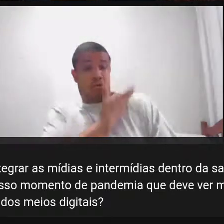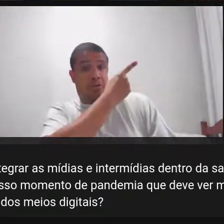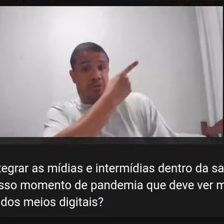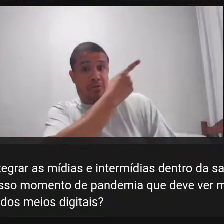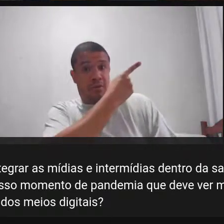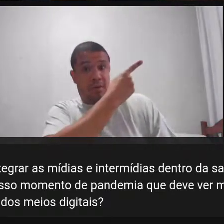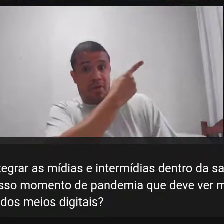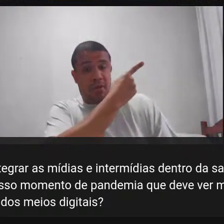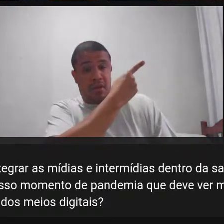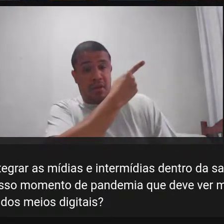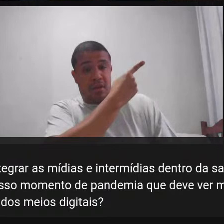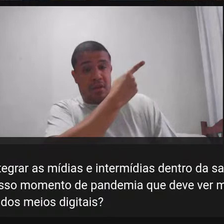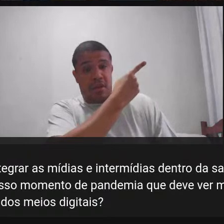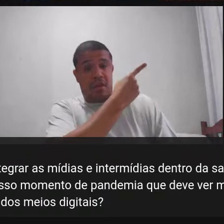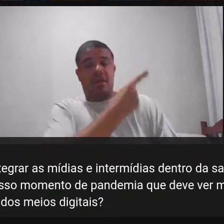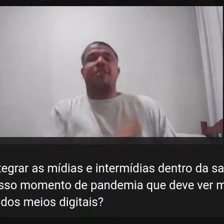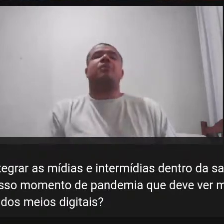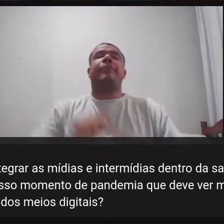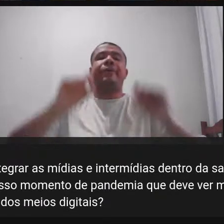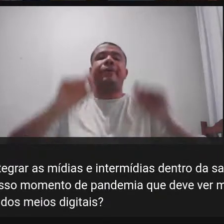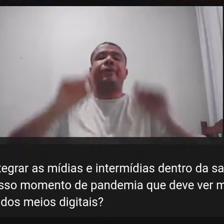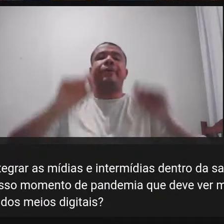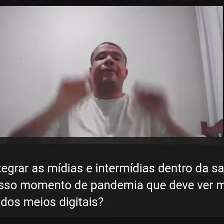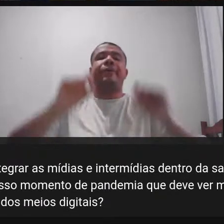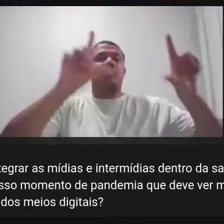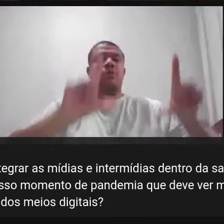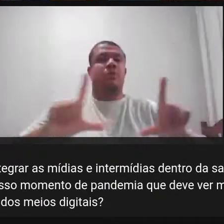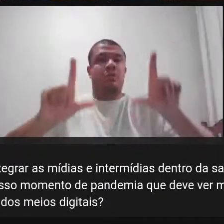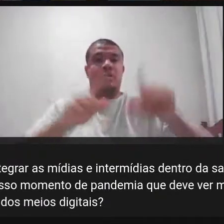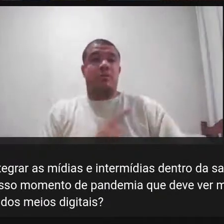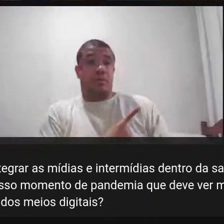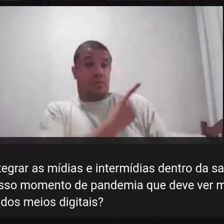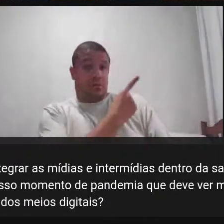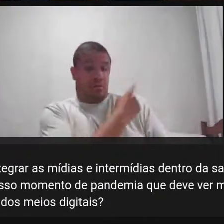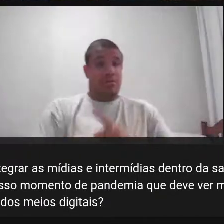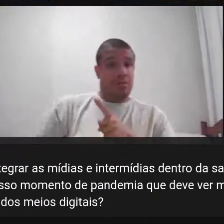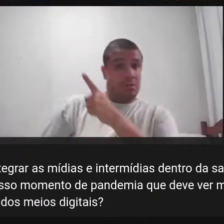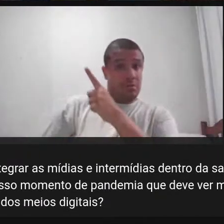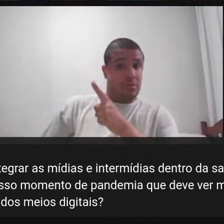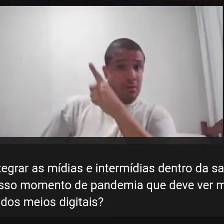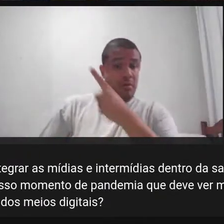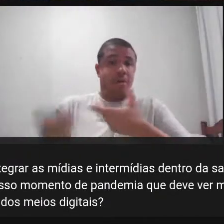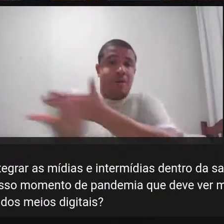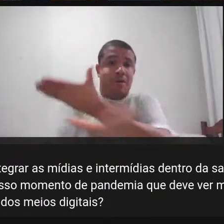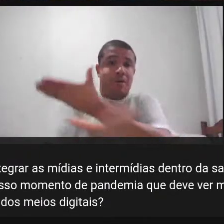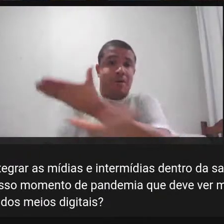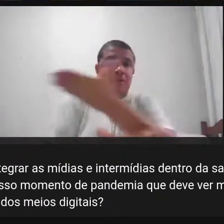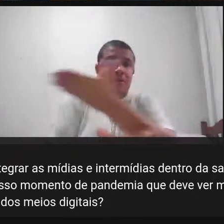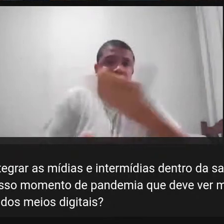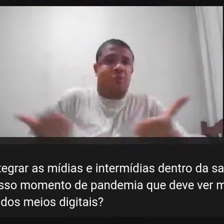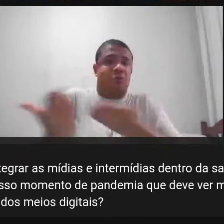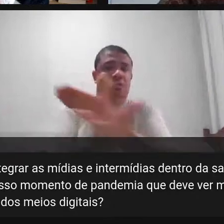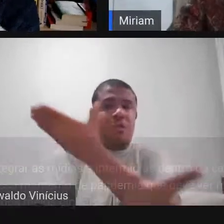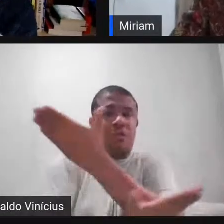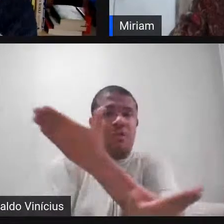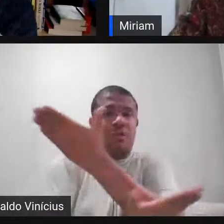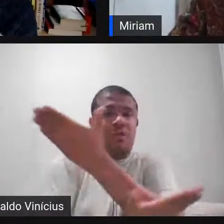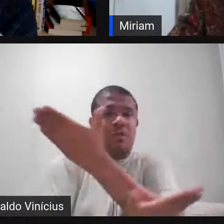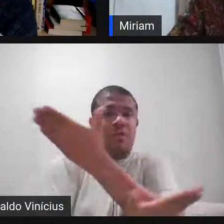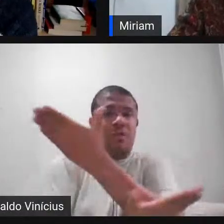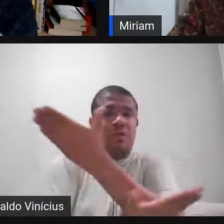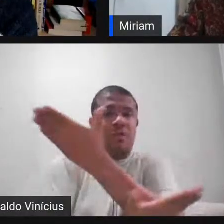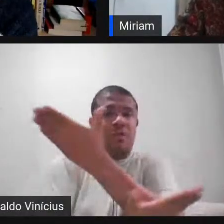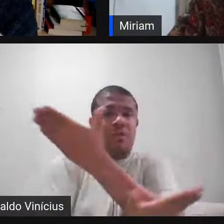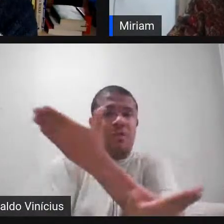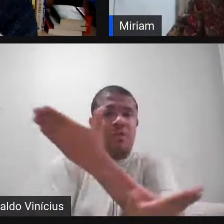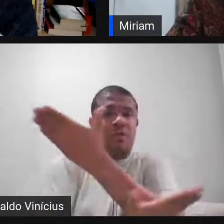montar um slide aqui mas assim eu acho que a atenção é como criança eu tenho minha filha ela não consegue prestar atenção